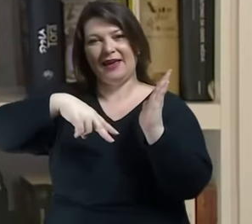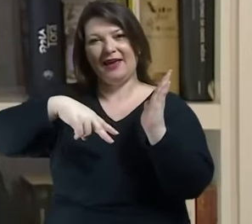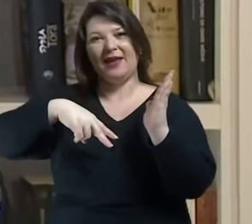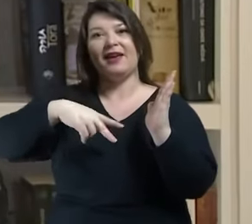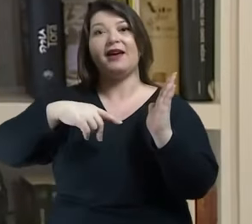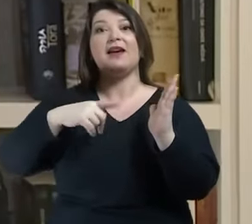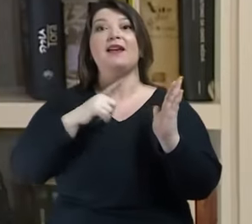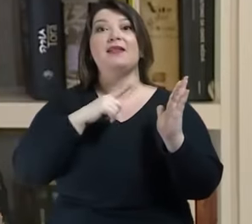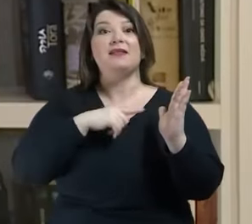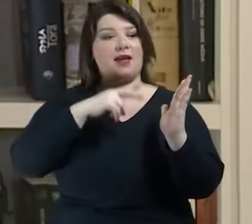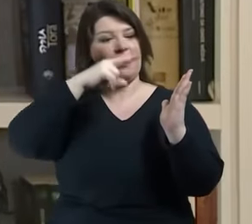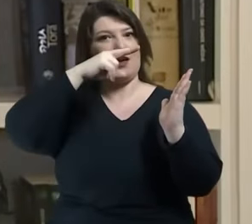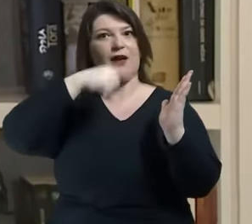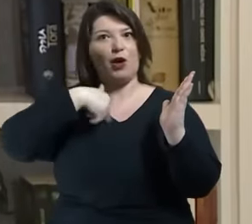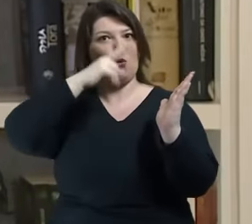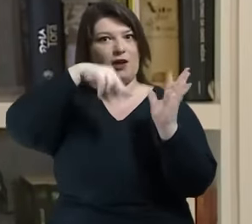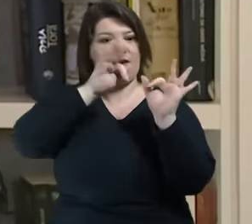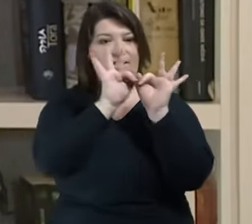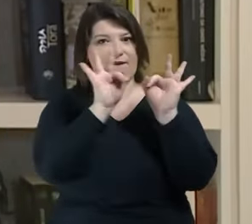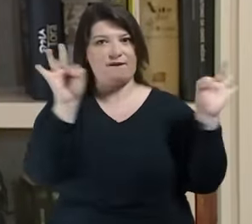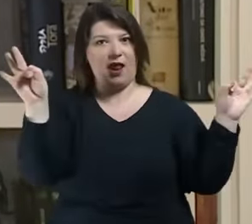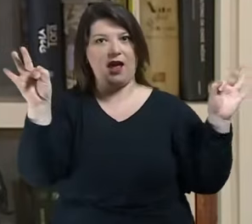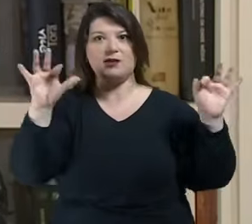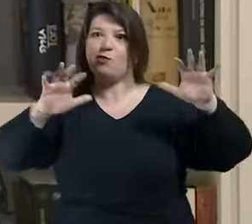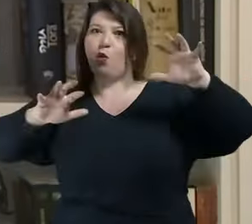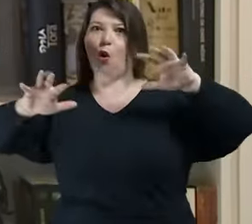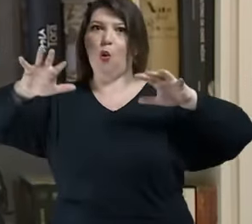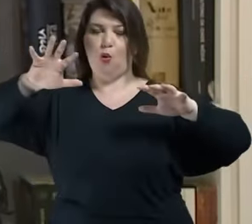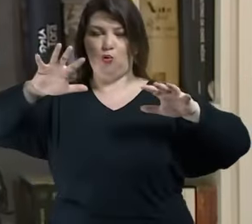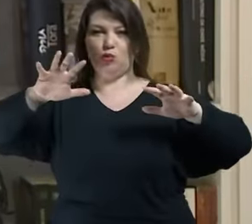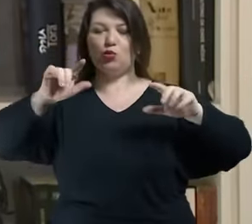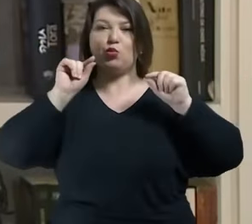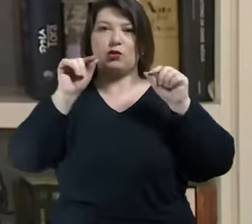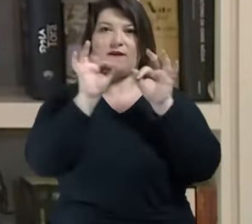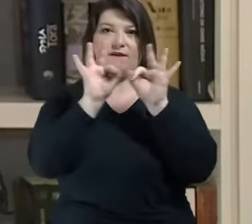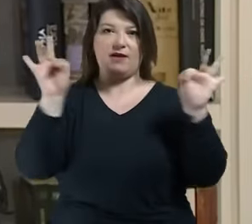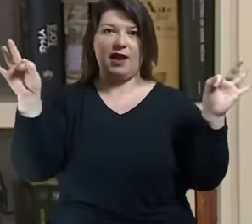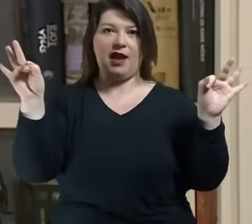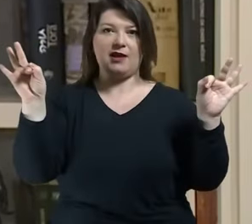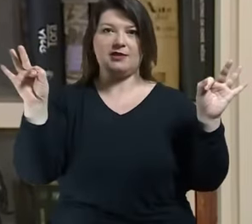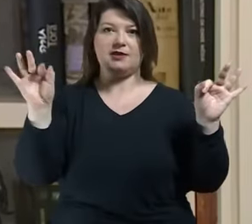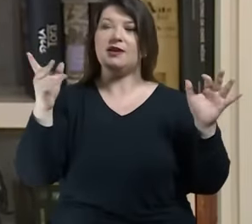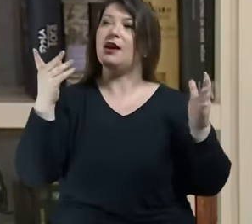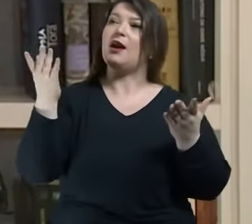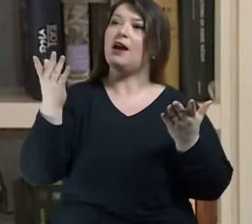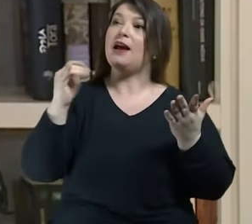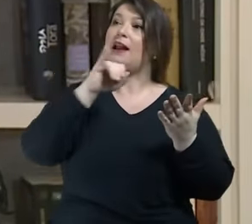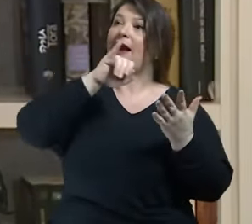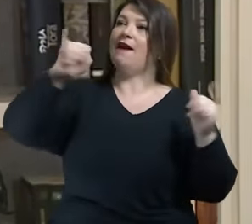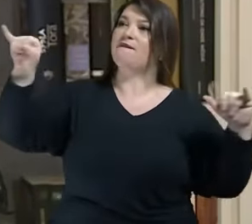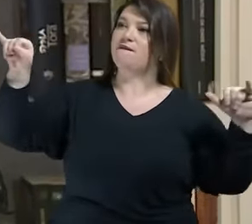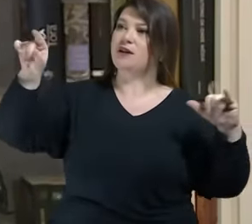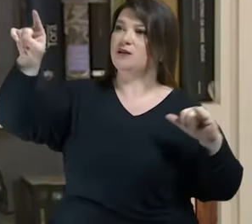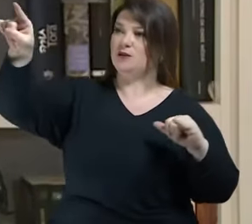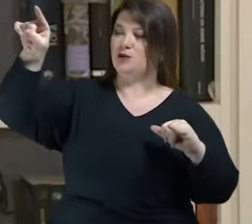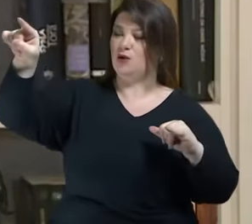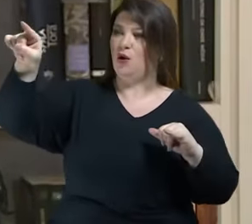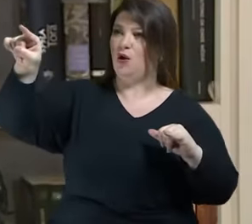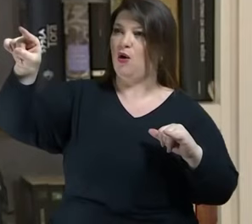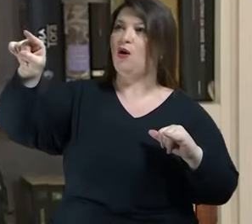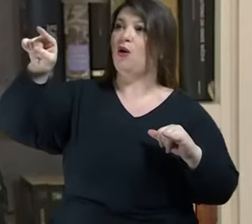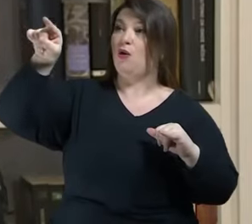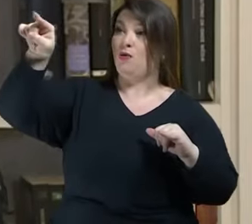de monstro criatura etc diz ao seu criador doutor Vitor você é meu criador